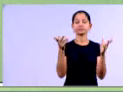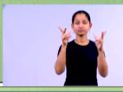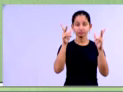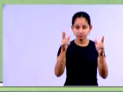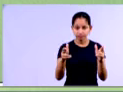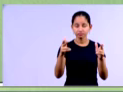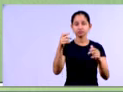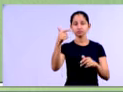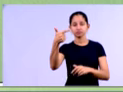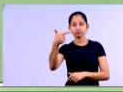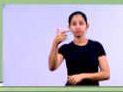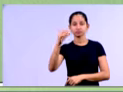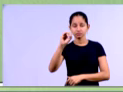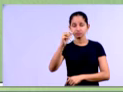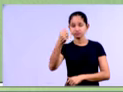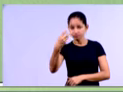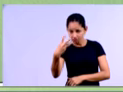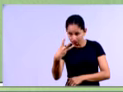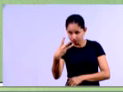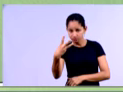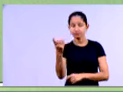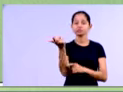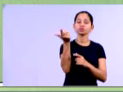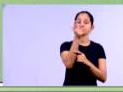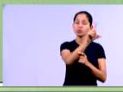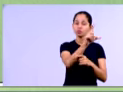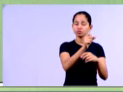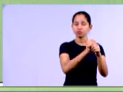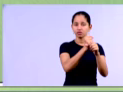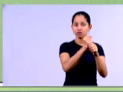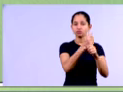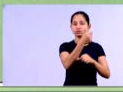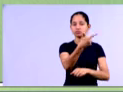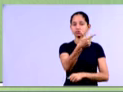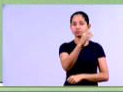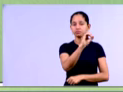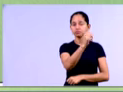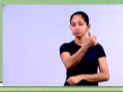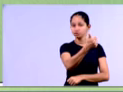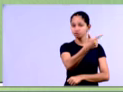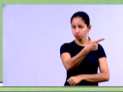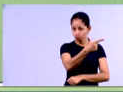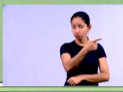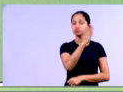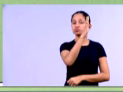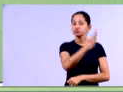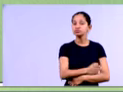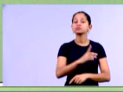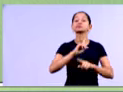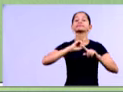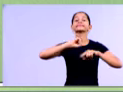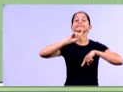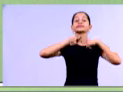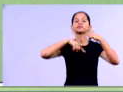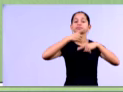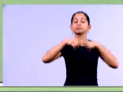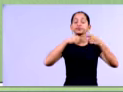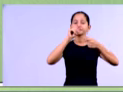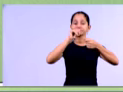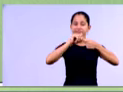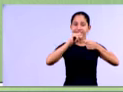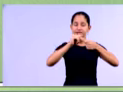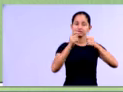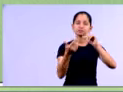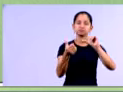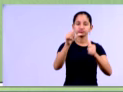de 2013 e 2012, e em seguida faça a análise da participação de cada conta. Então,